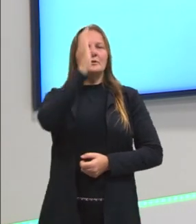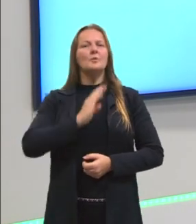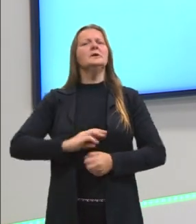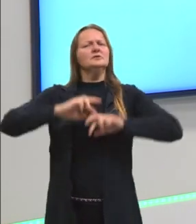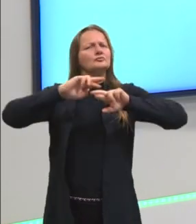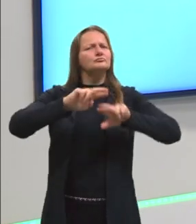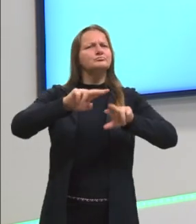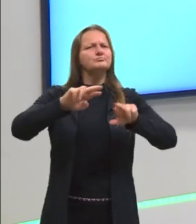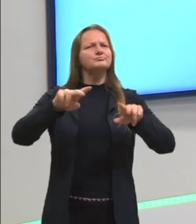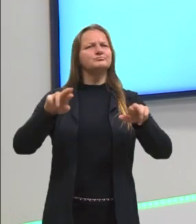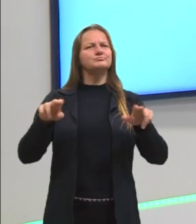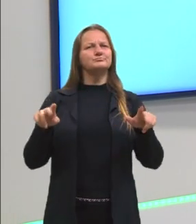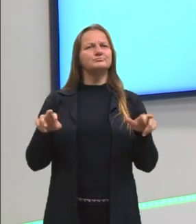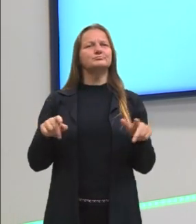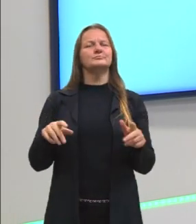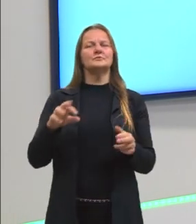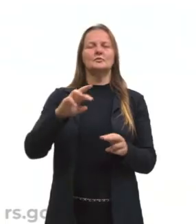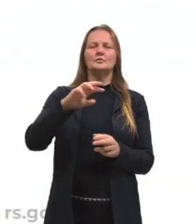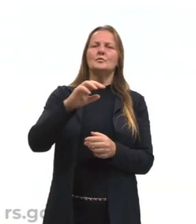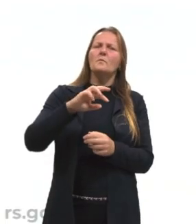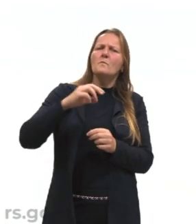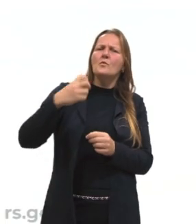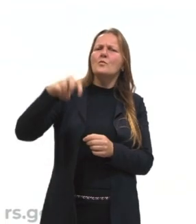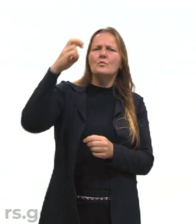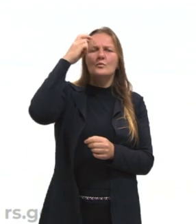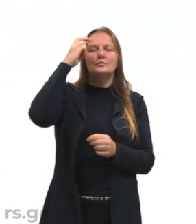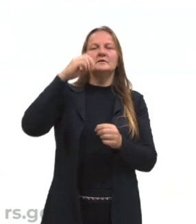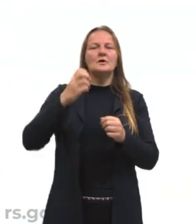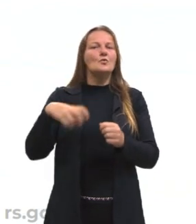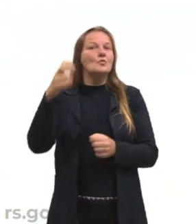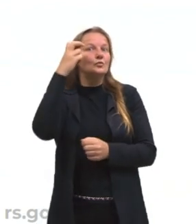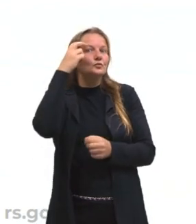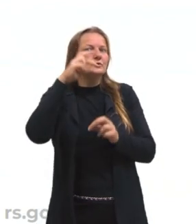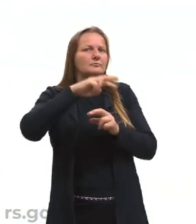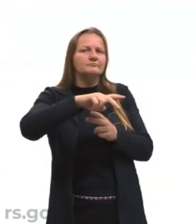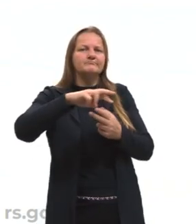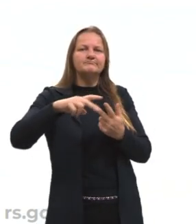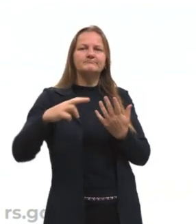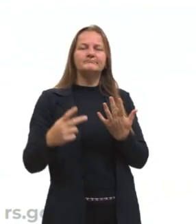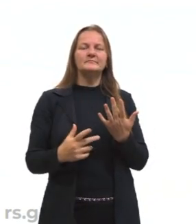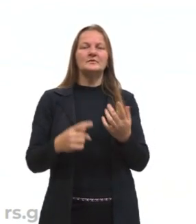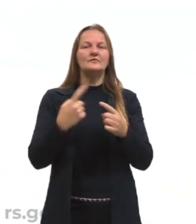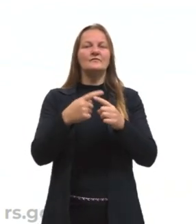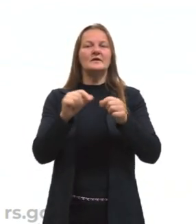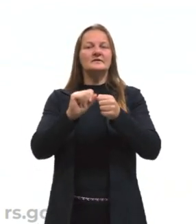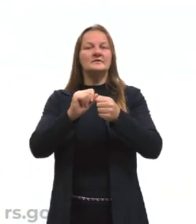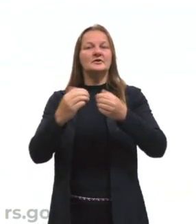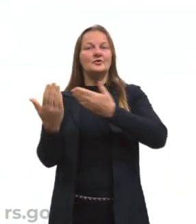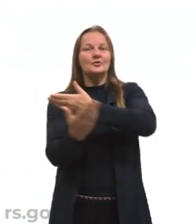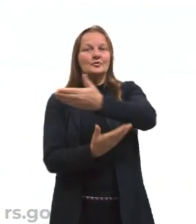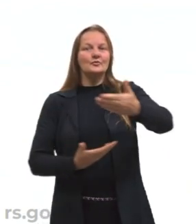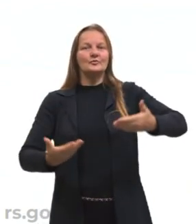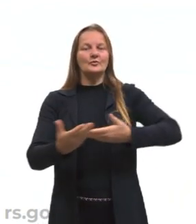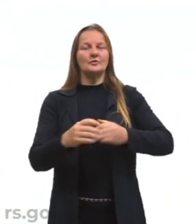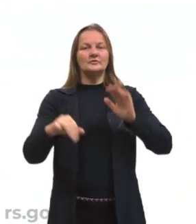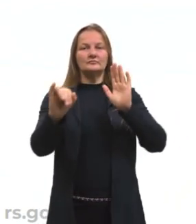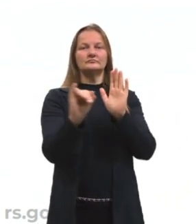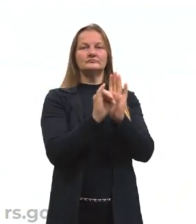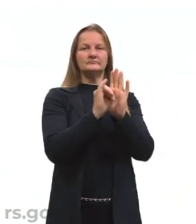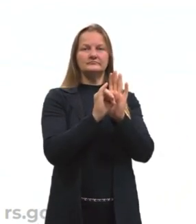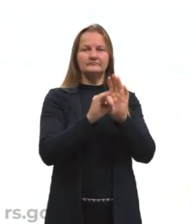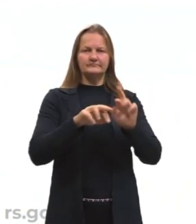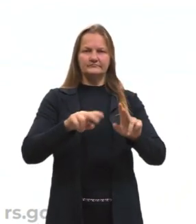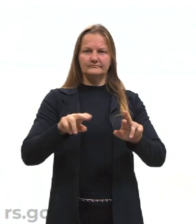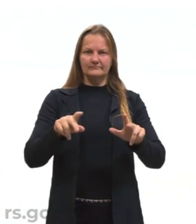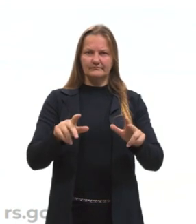muito, tem muita diversidade cultural, tem várias culturas, tudo isso faz com que nós formamos uma identidade, mas essa